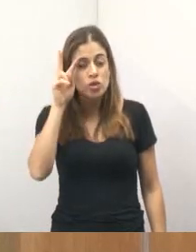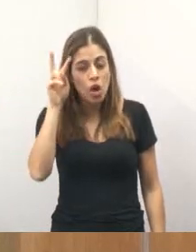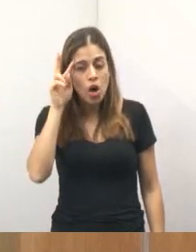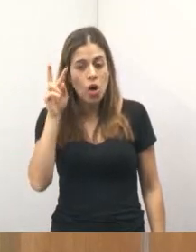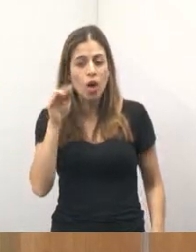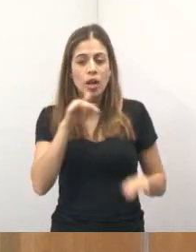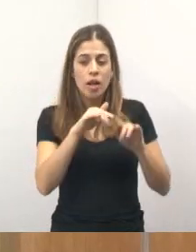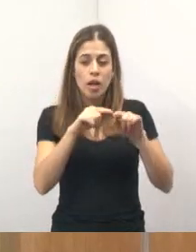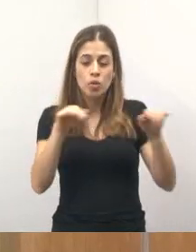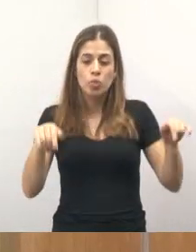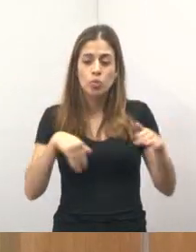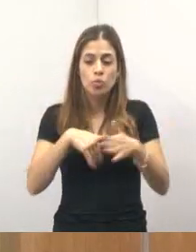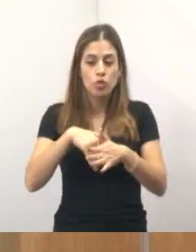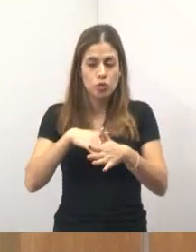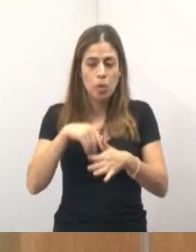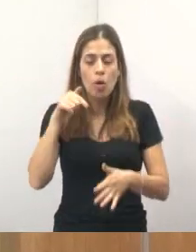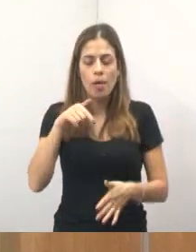também